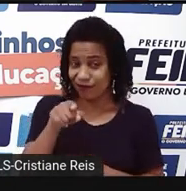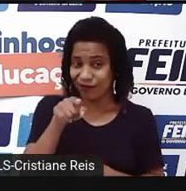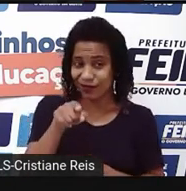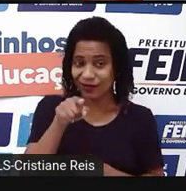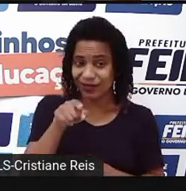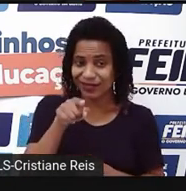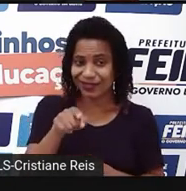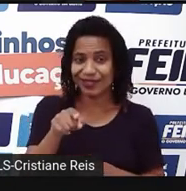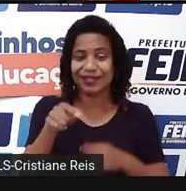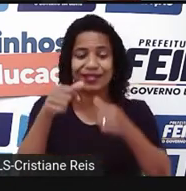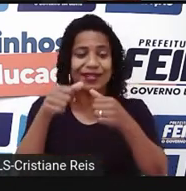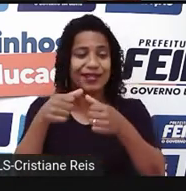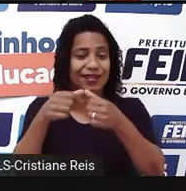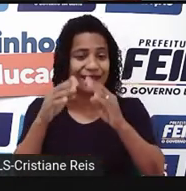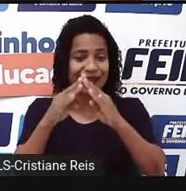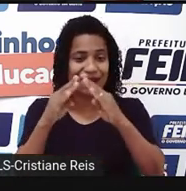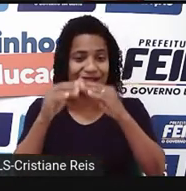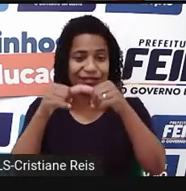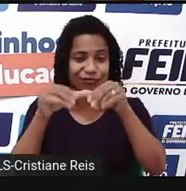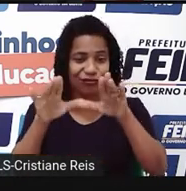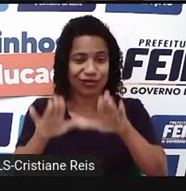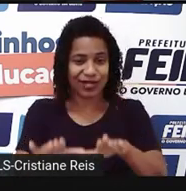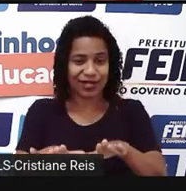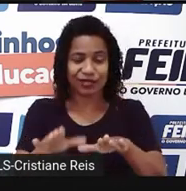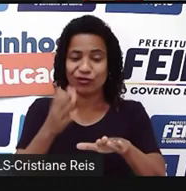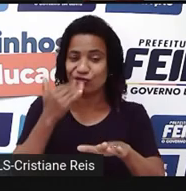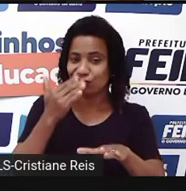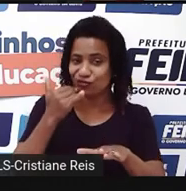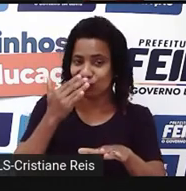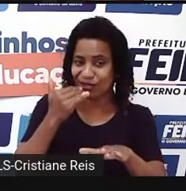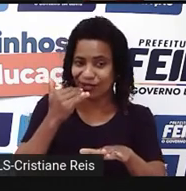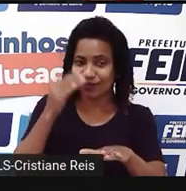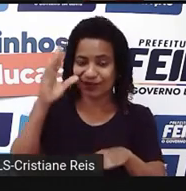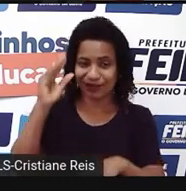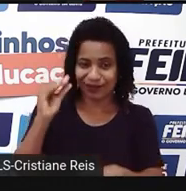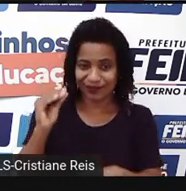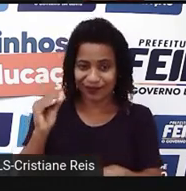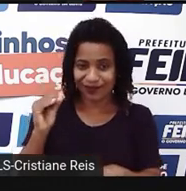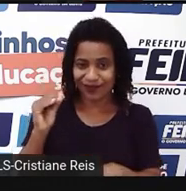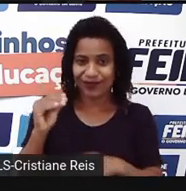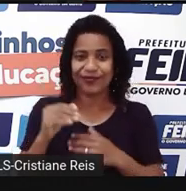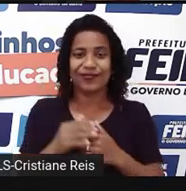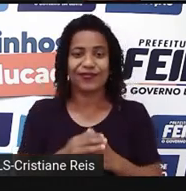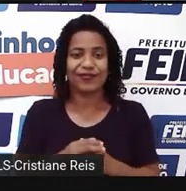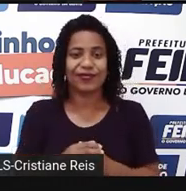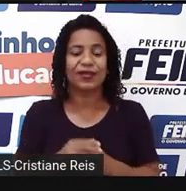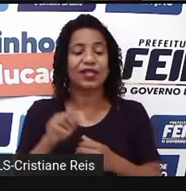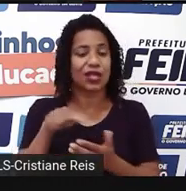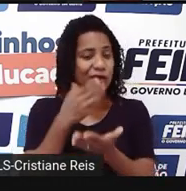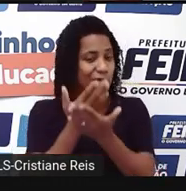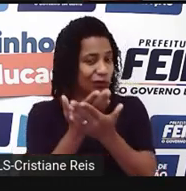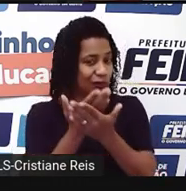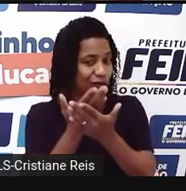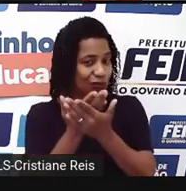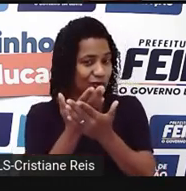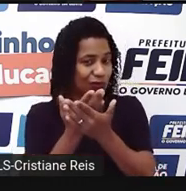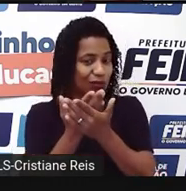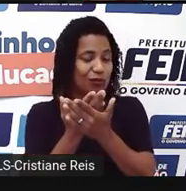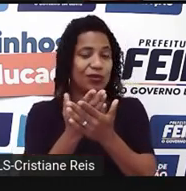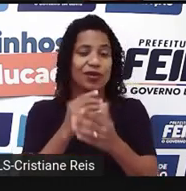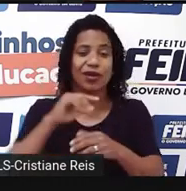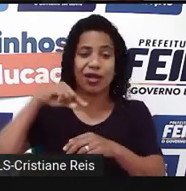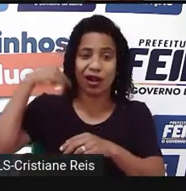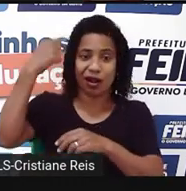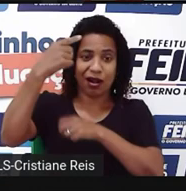estará em casa para jantar. I will study English next year. Eu estudarei inglês no próximo ano.